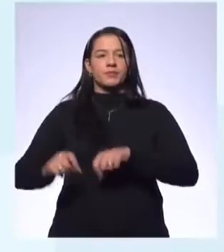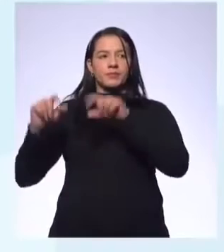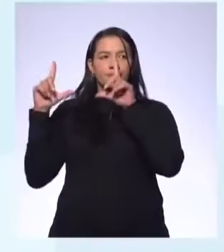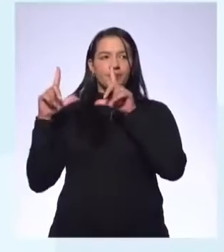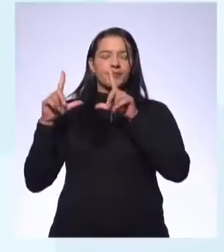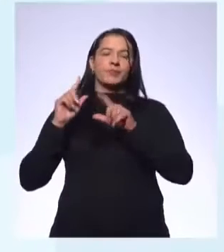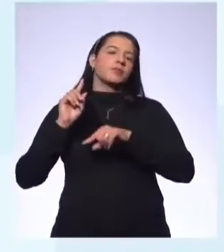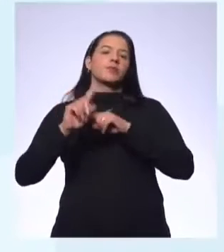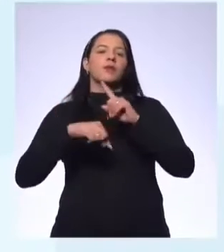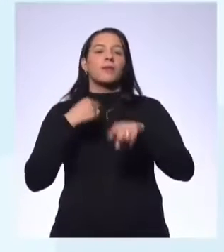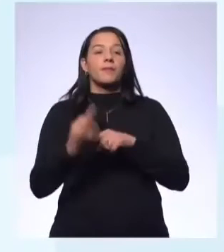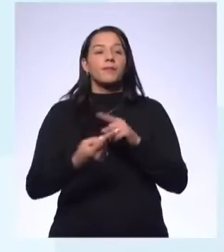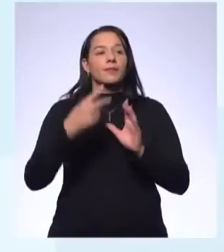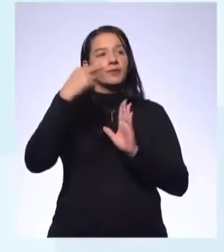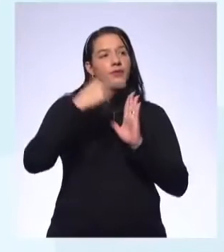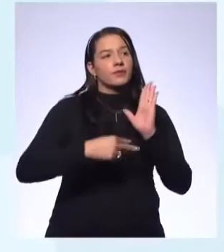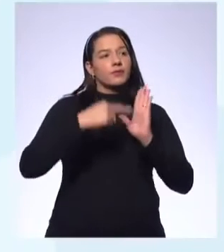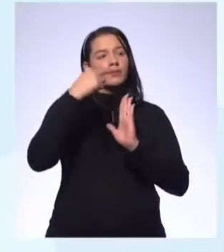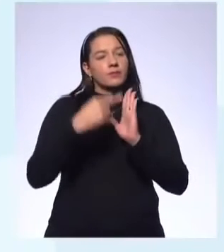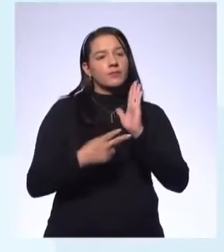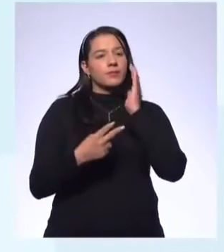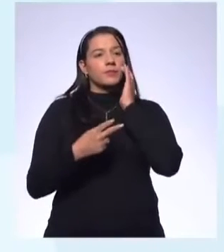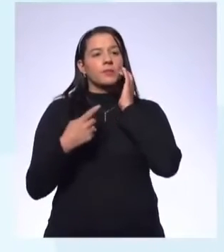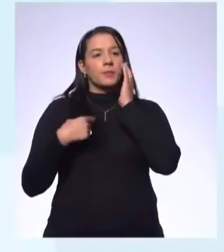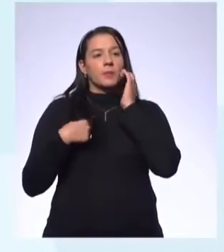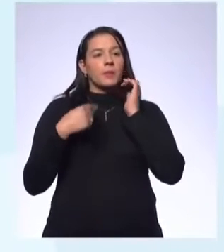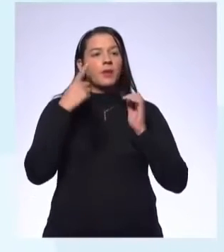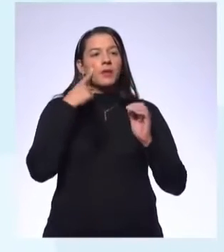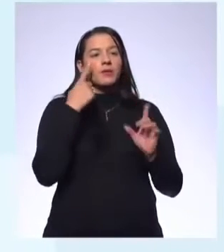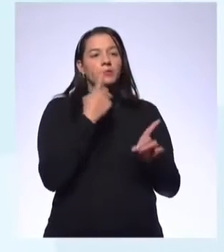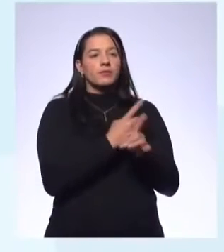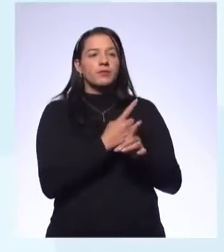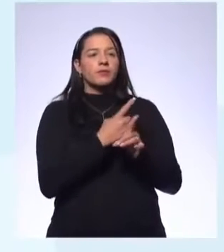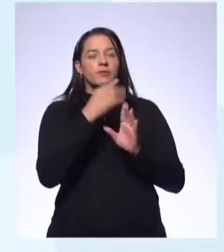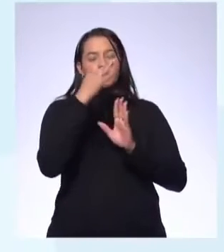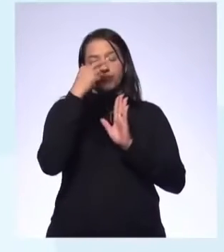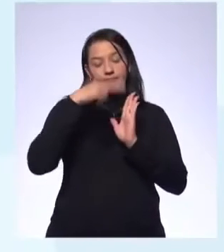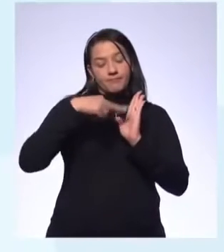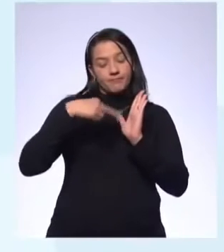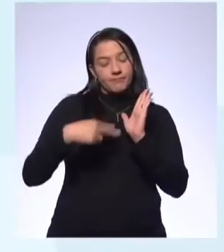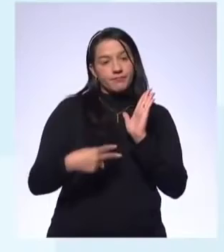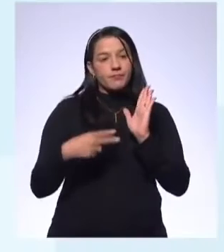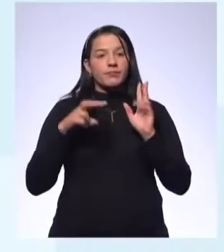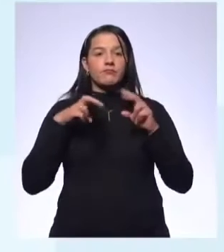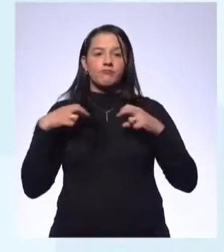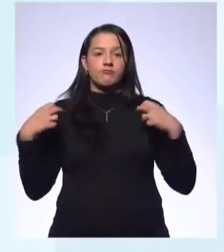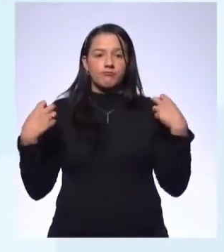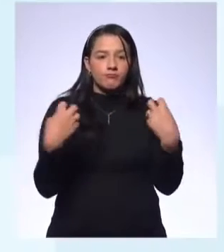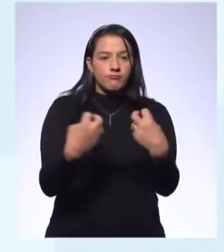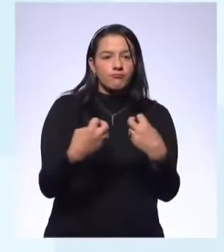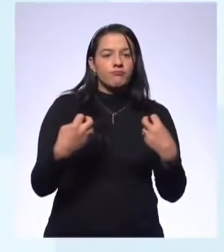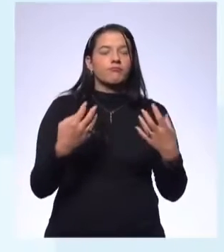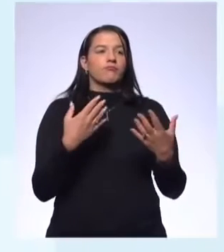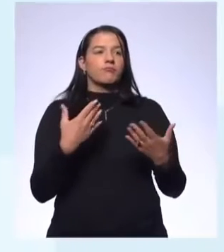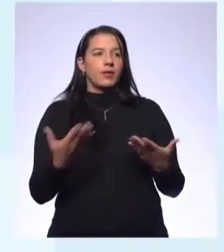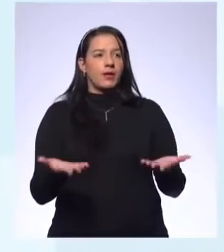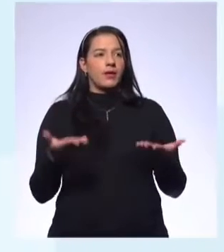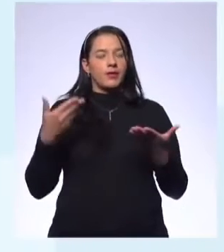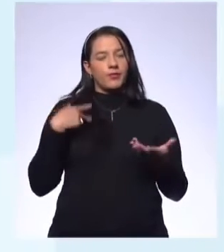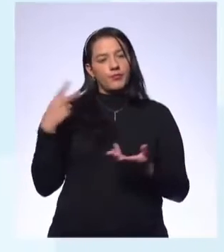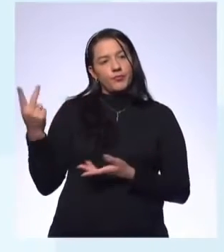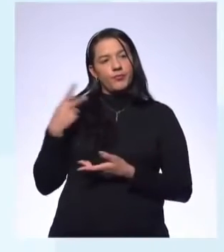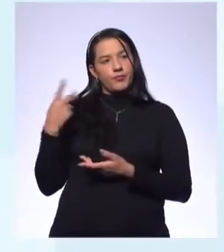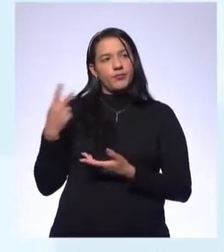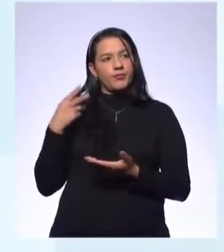Após a leitura colaborativa, porque lá no material vocês iriam ler em roda, dentro da sala de aula, mas eu vou ler com a